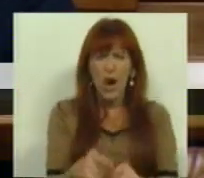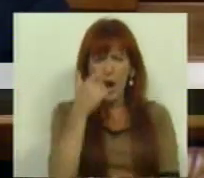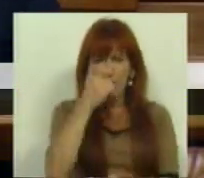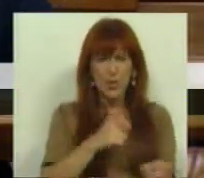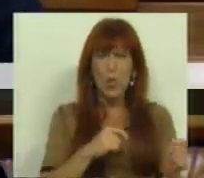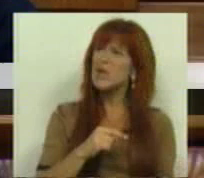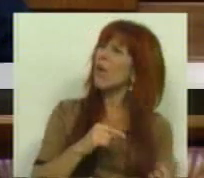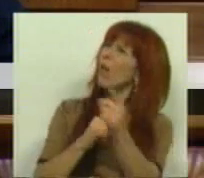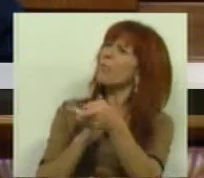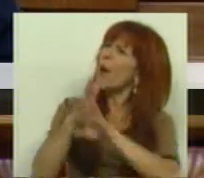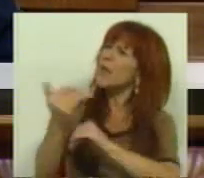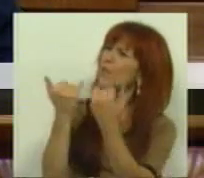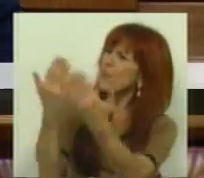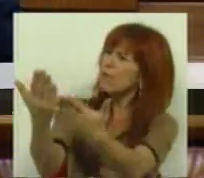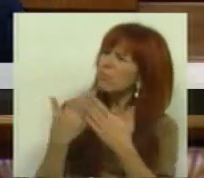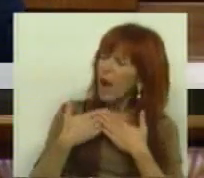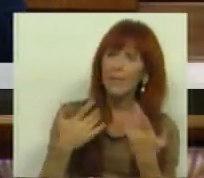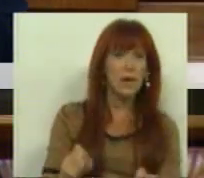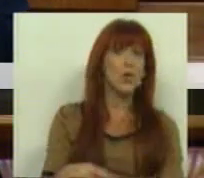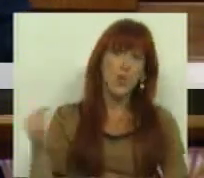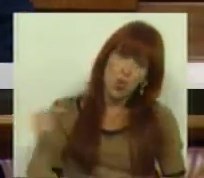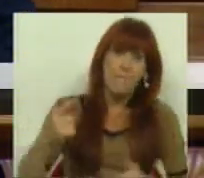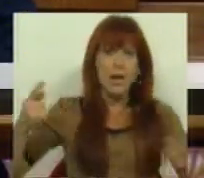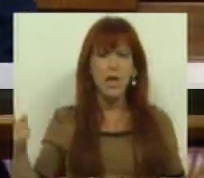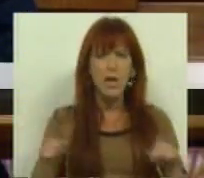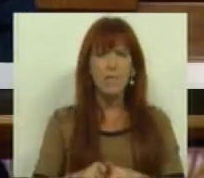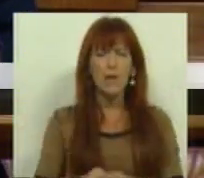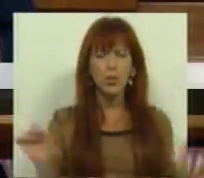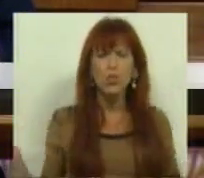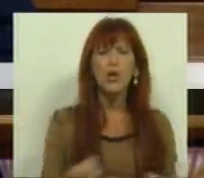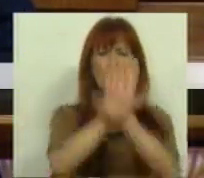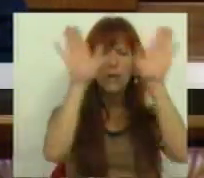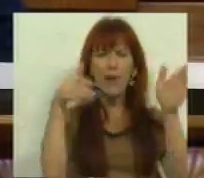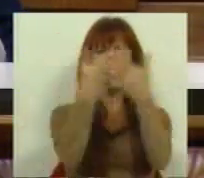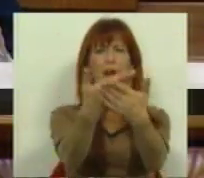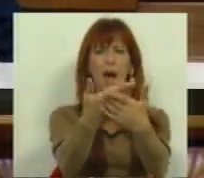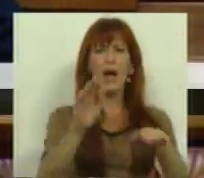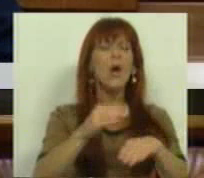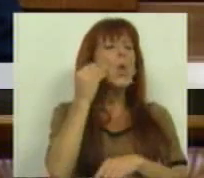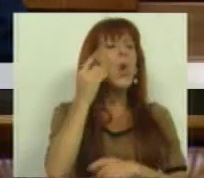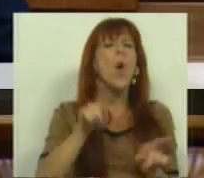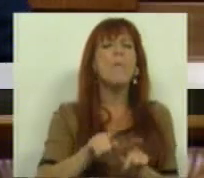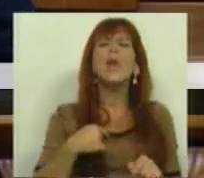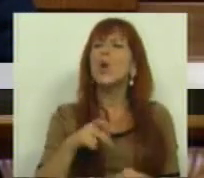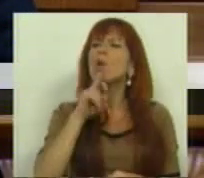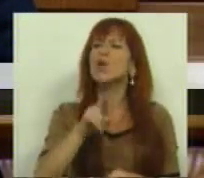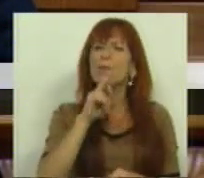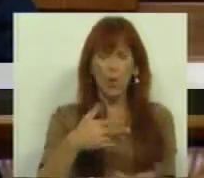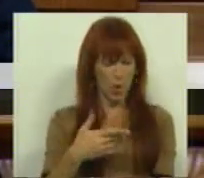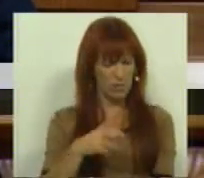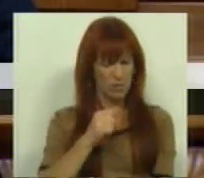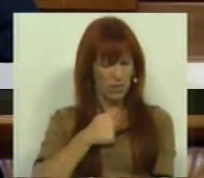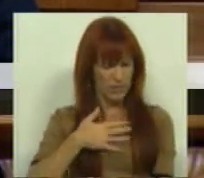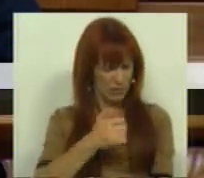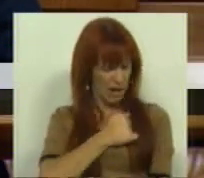inquilinos possam ter acesso à informação, no mínimo de um esclarecimento sobre a forma como devem responder ao